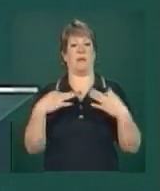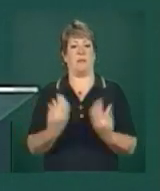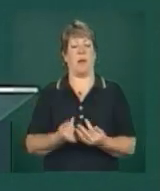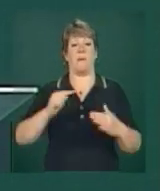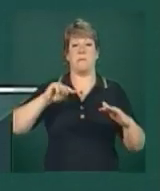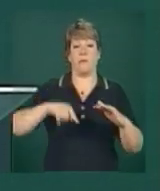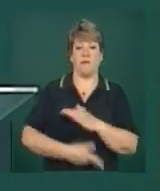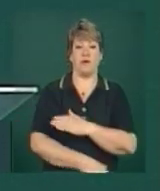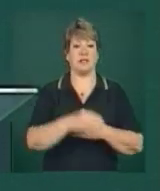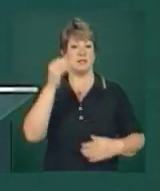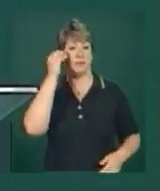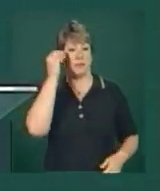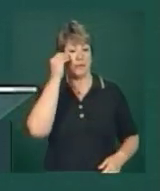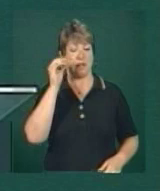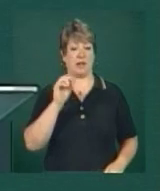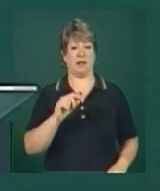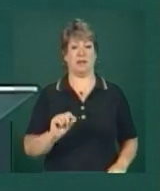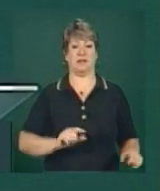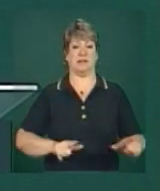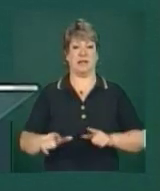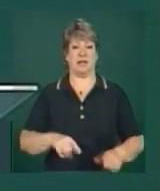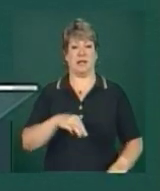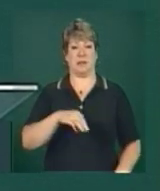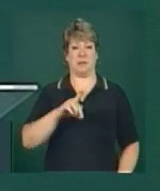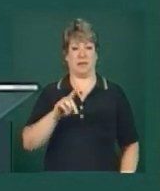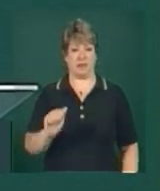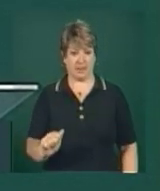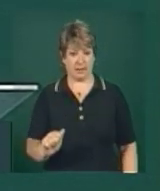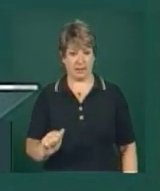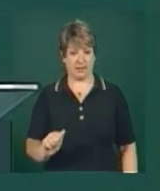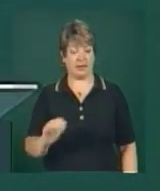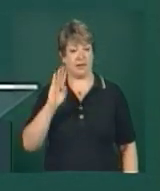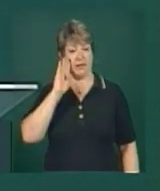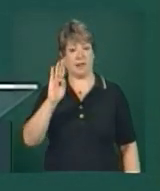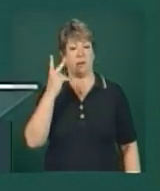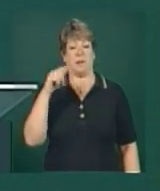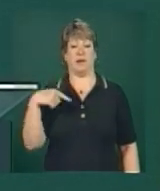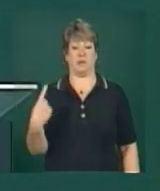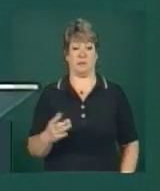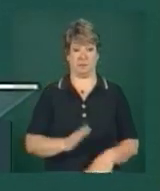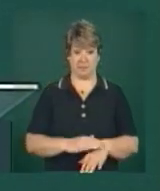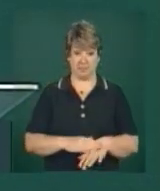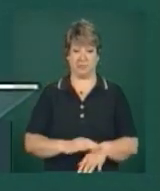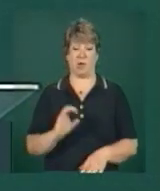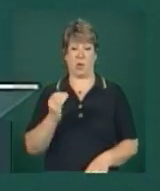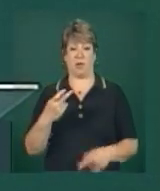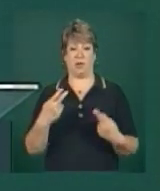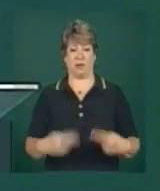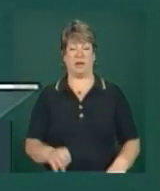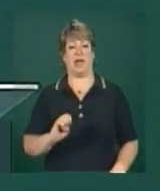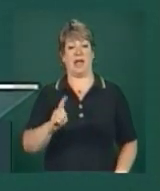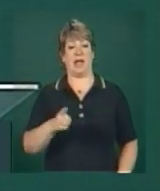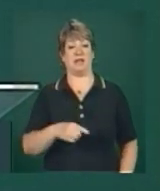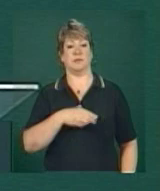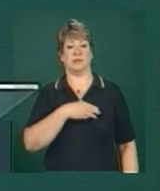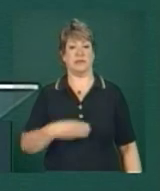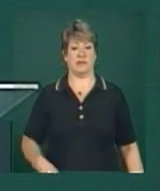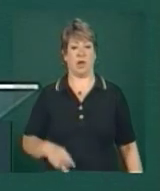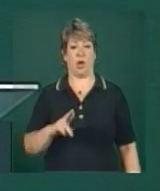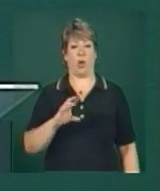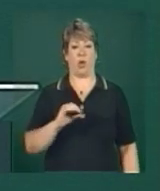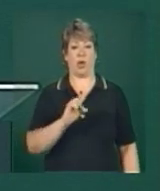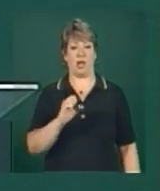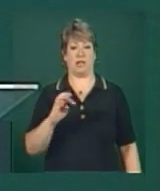experiência de gestão do MDA, dirigido por Gaúchos, o ex-ministro Rosseto, o ex